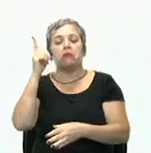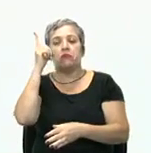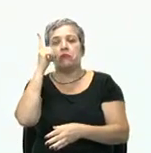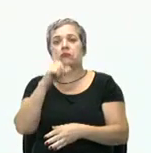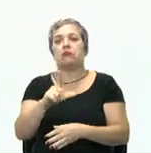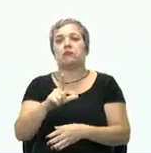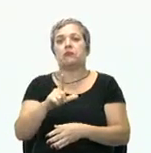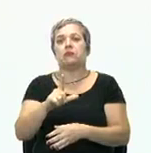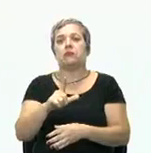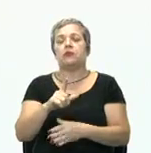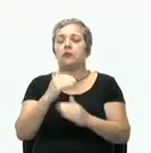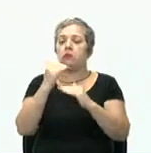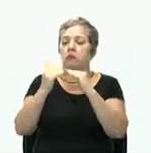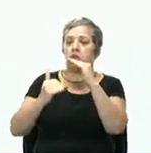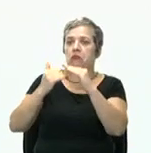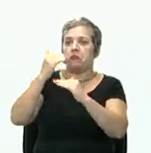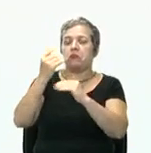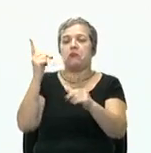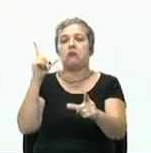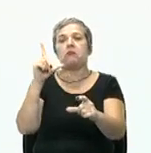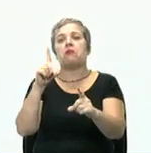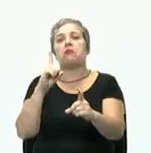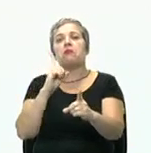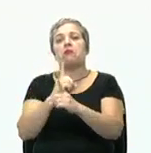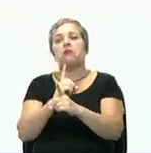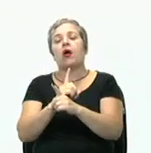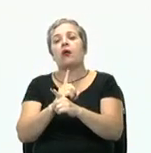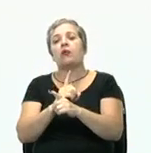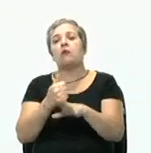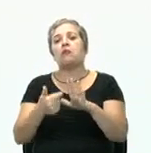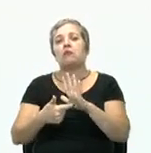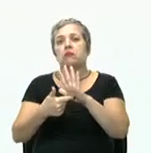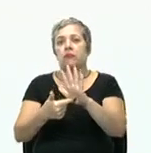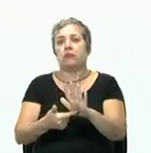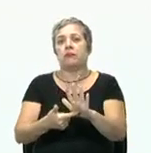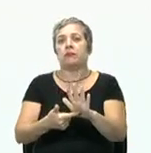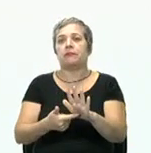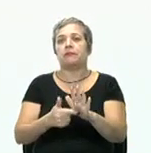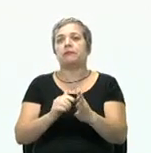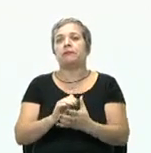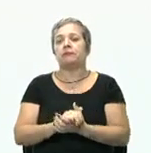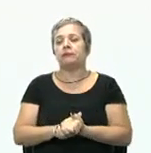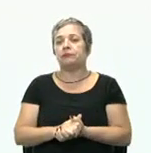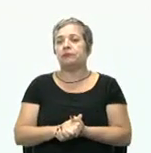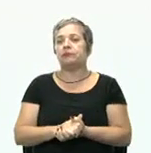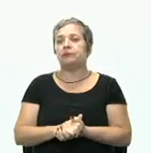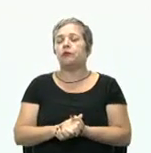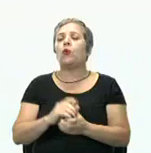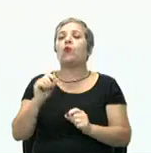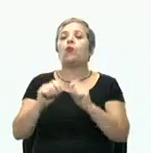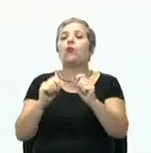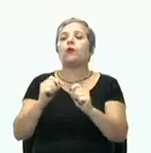esse processo. E eu trouxe aqui para vocês que, quais são as sequências de